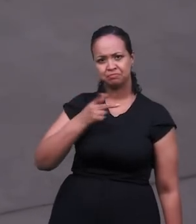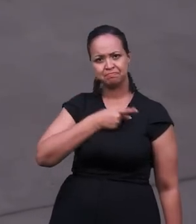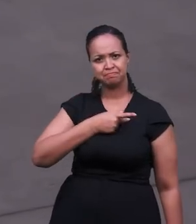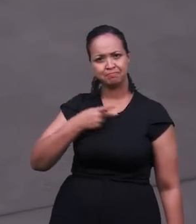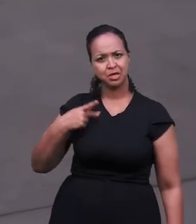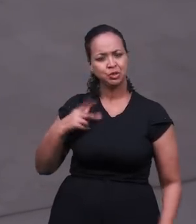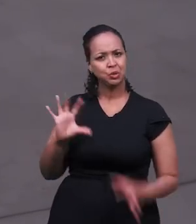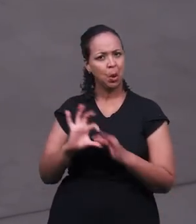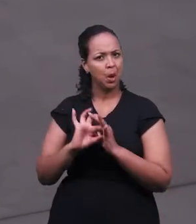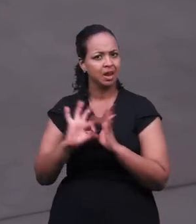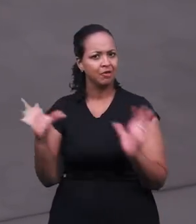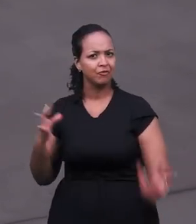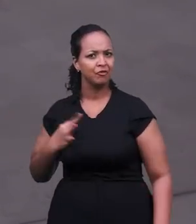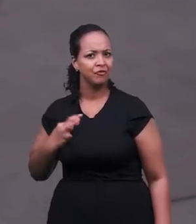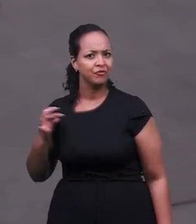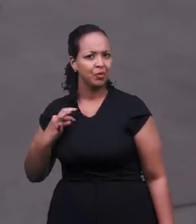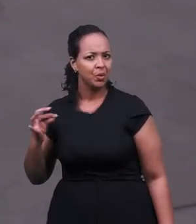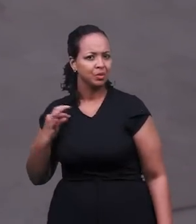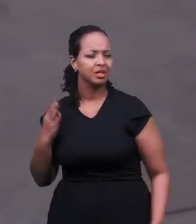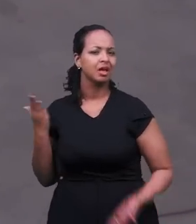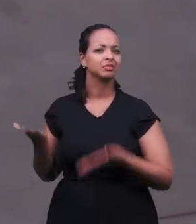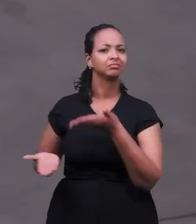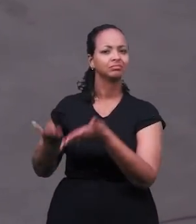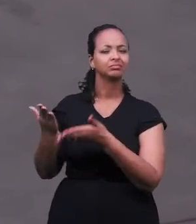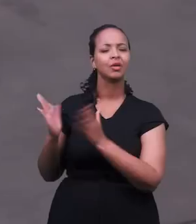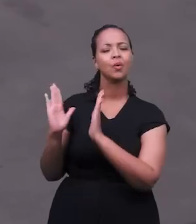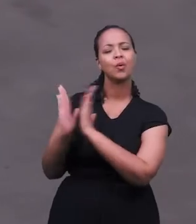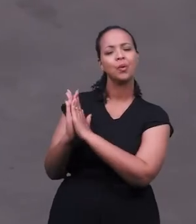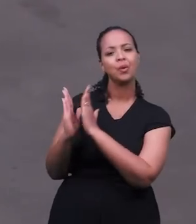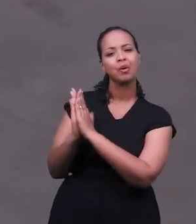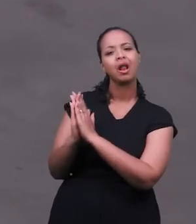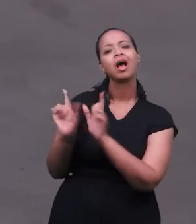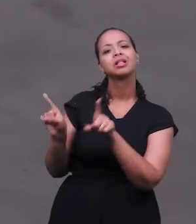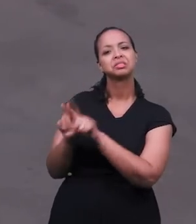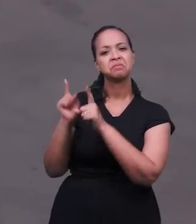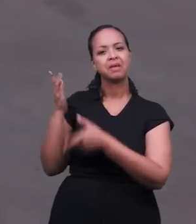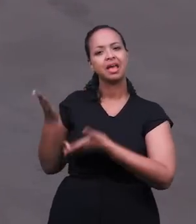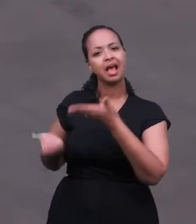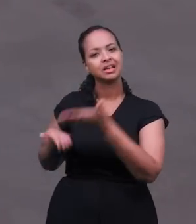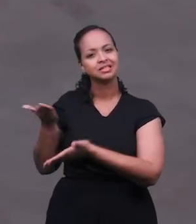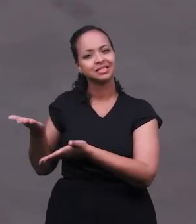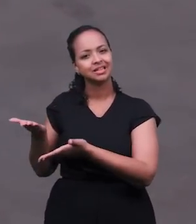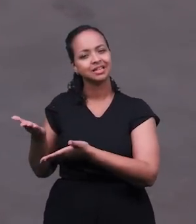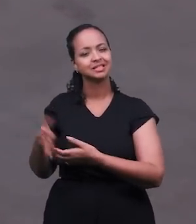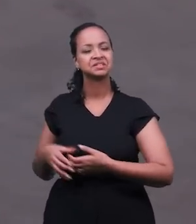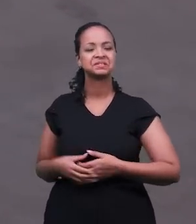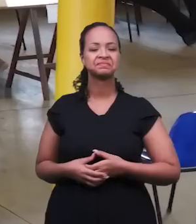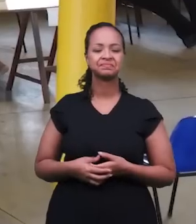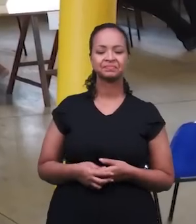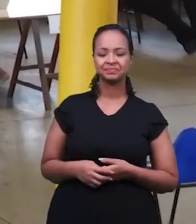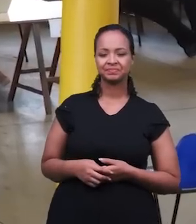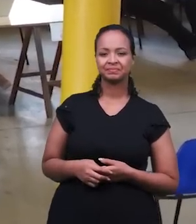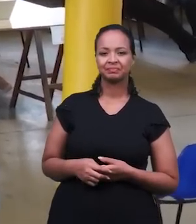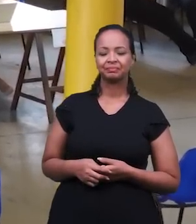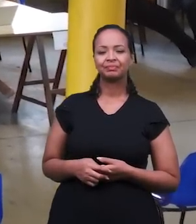pastores à disposição para atender as pessoas com orações e assistência espiritual.